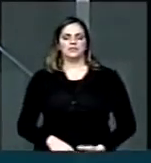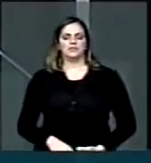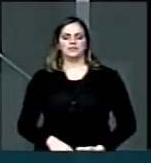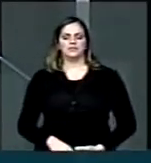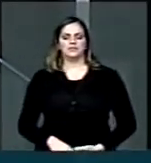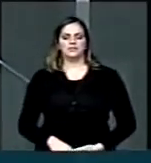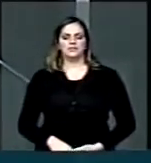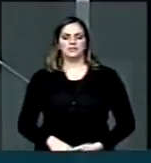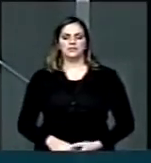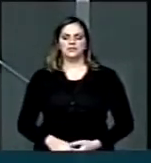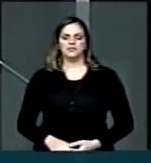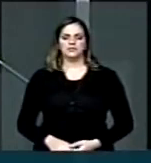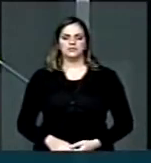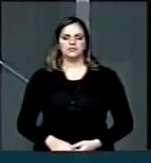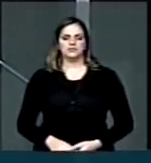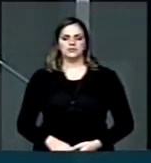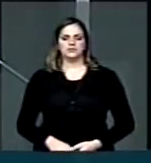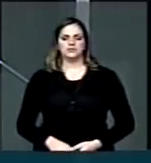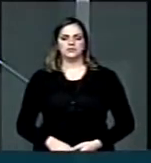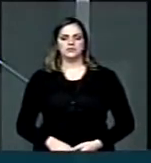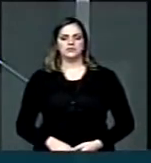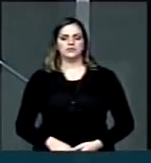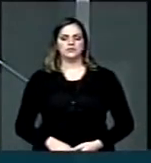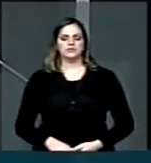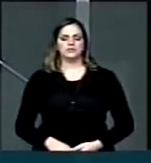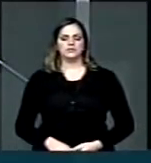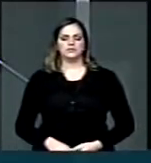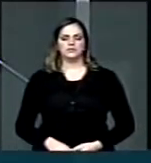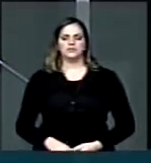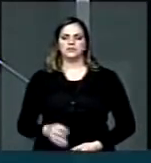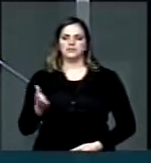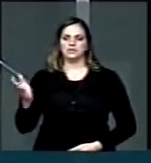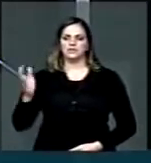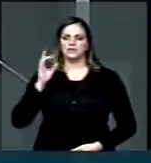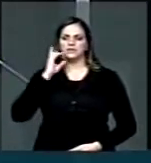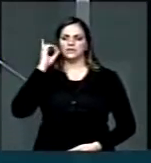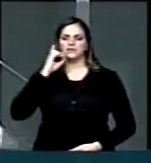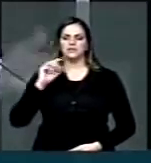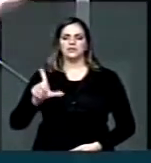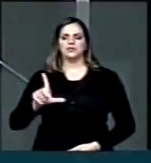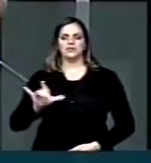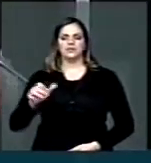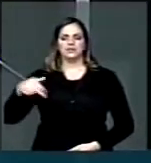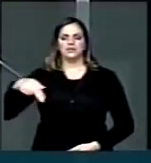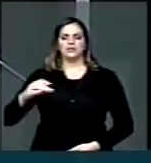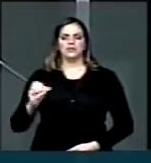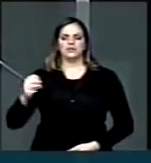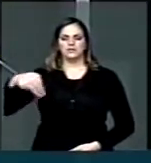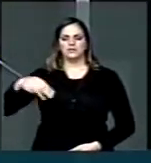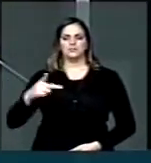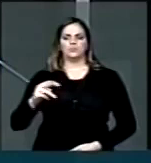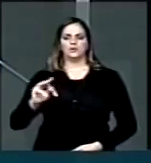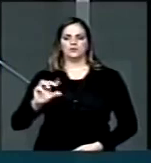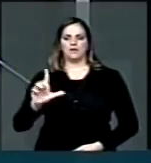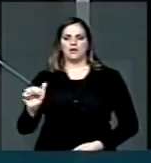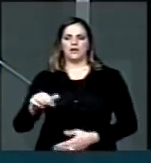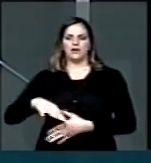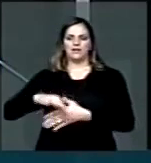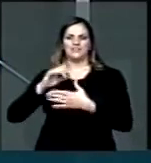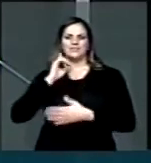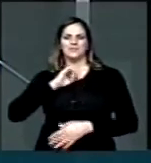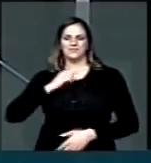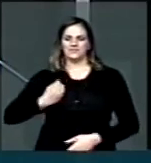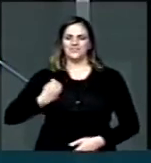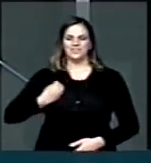presidente, ilustre, deputado Lincoln Portela, grande liderança mineira